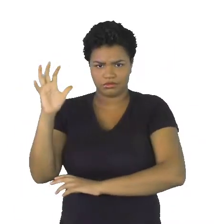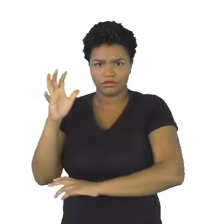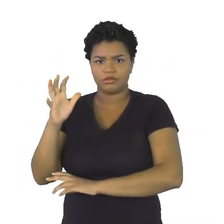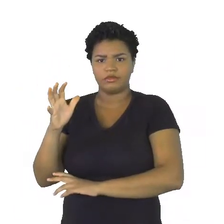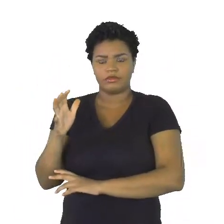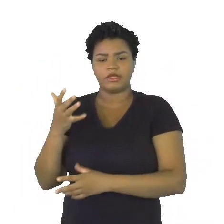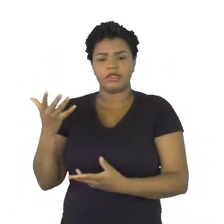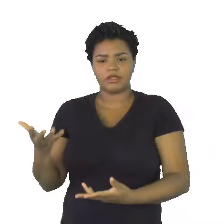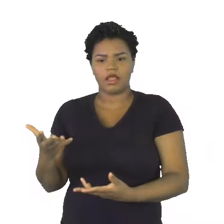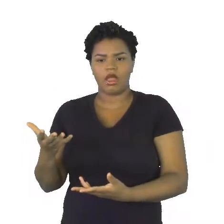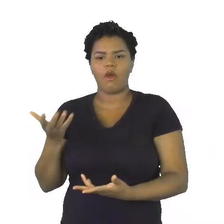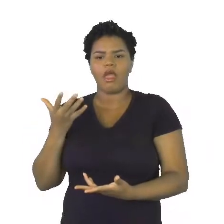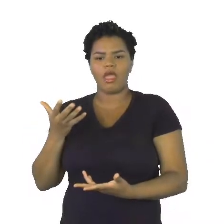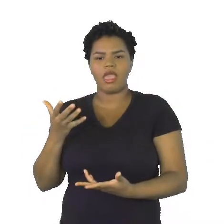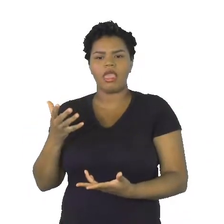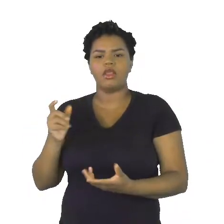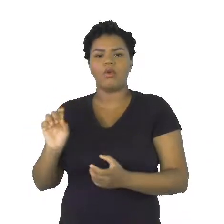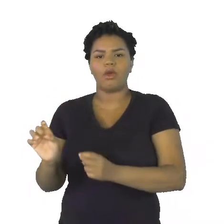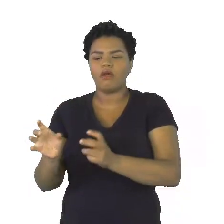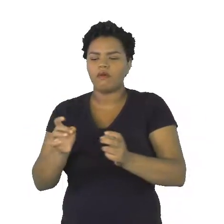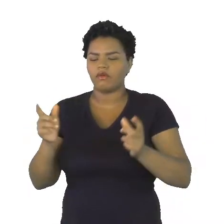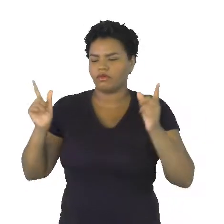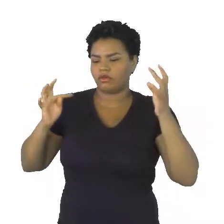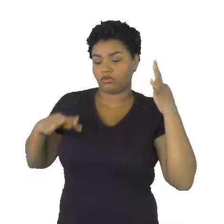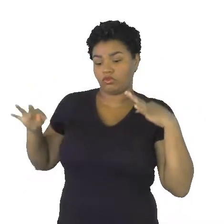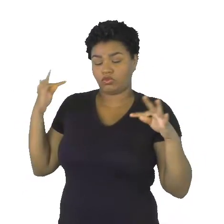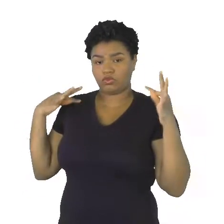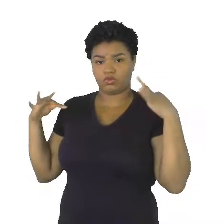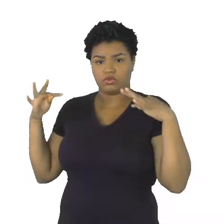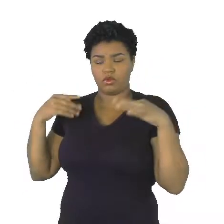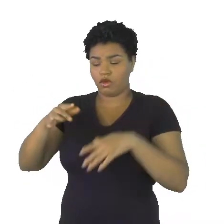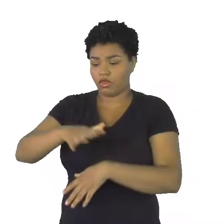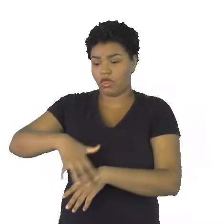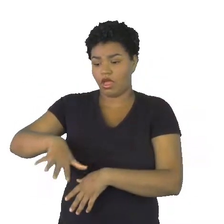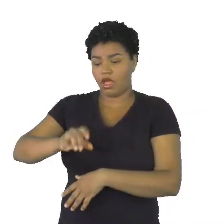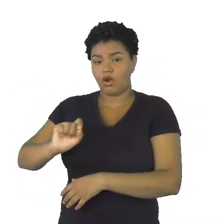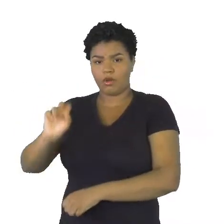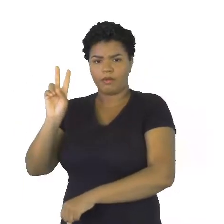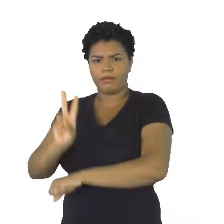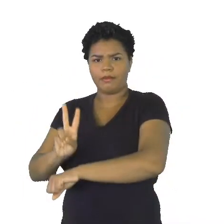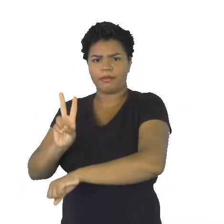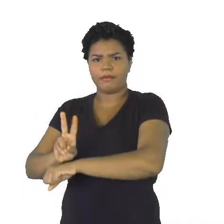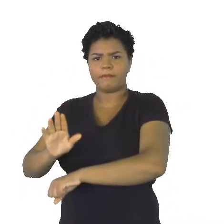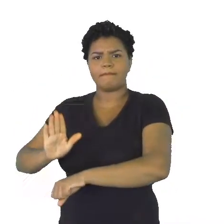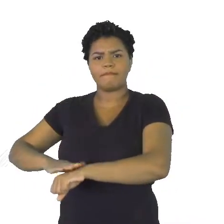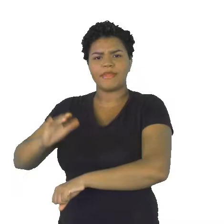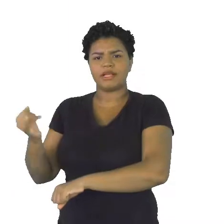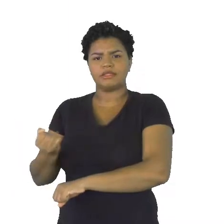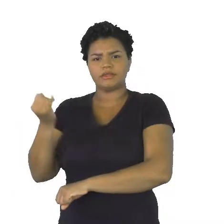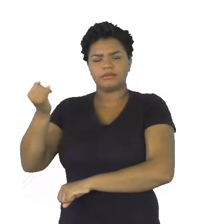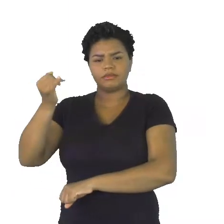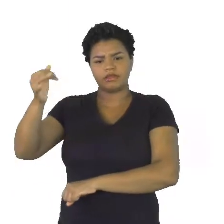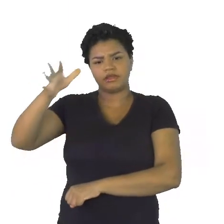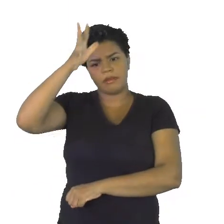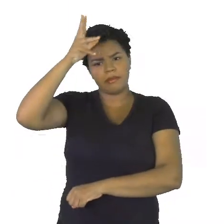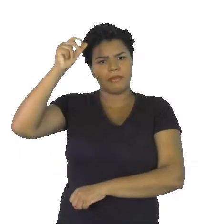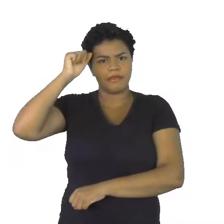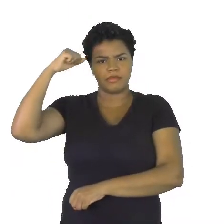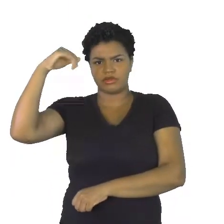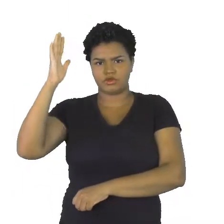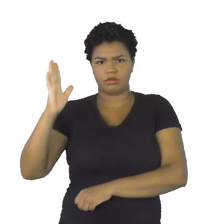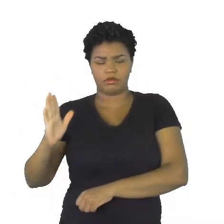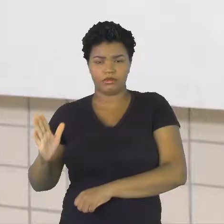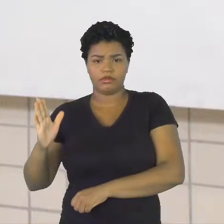turístico. É considerado uma das áreas protegidas mais importantes da Amazônia brasileira.